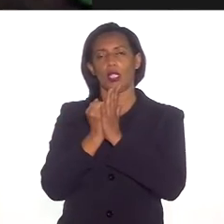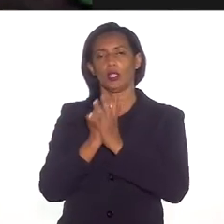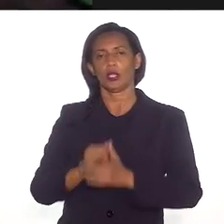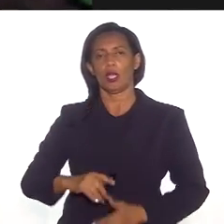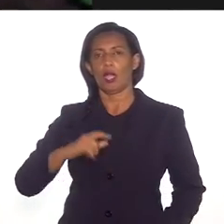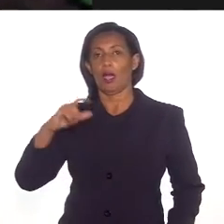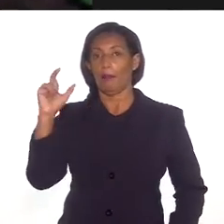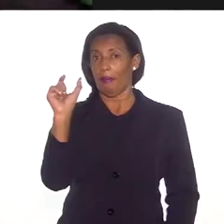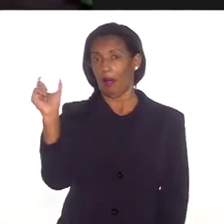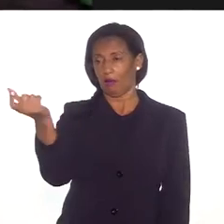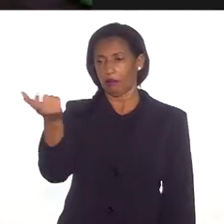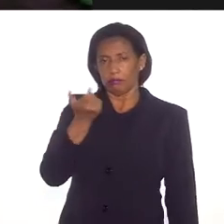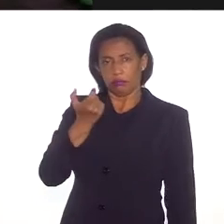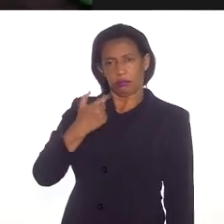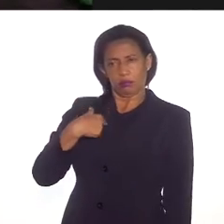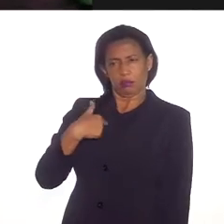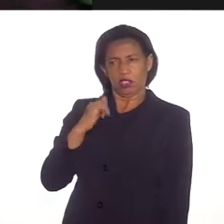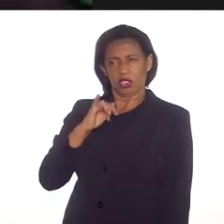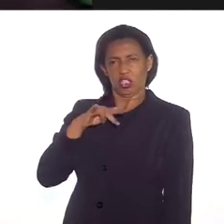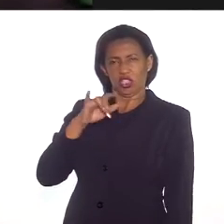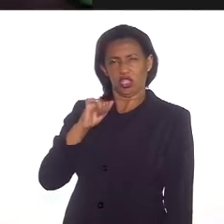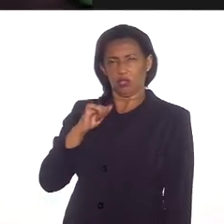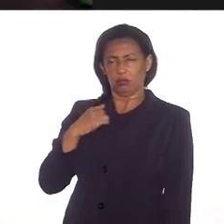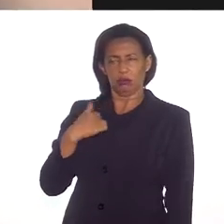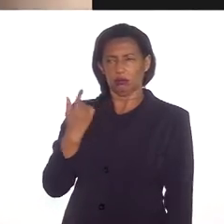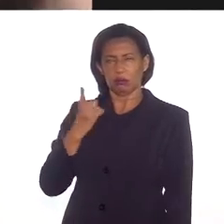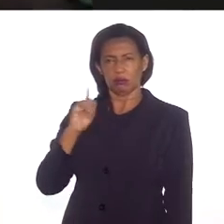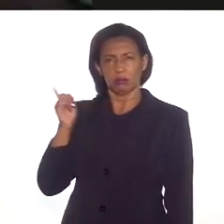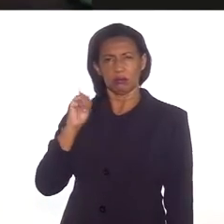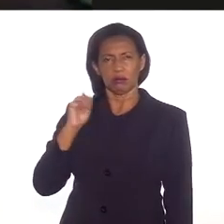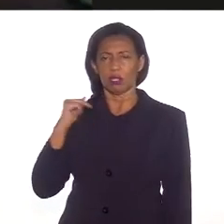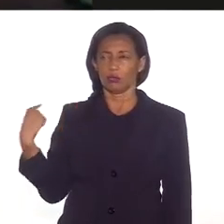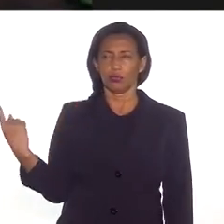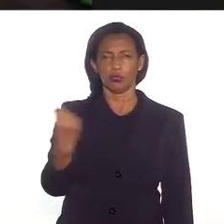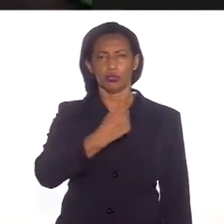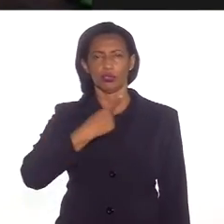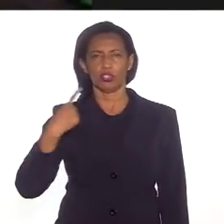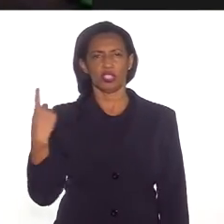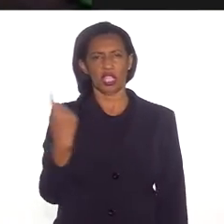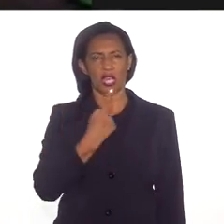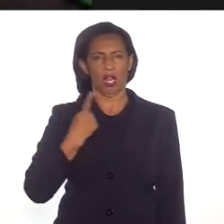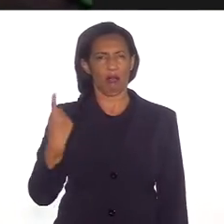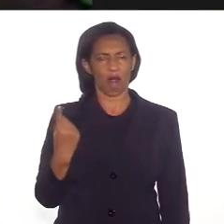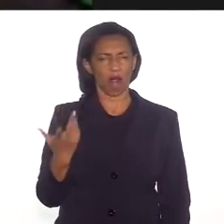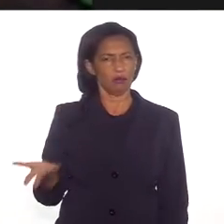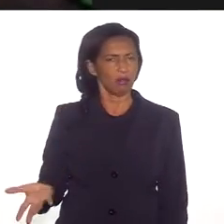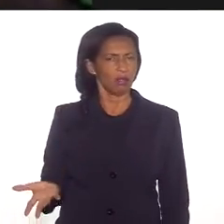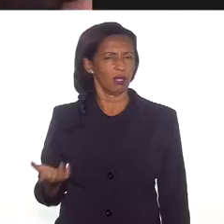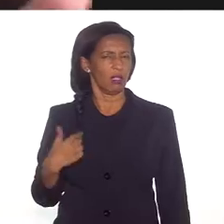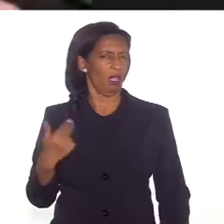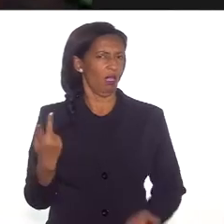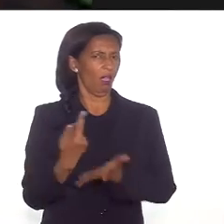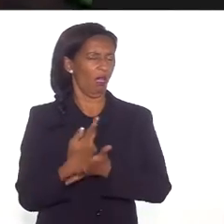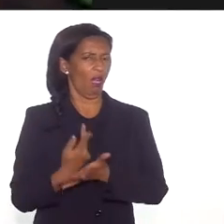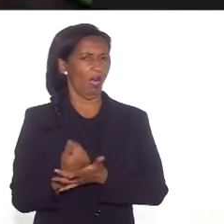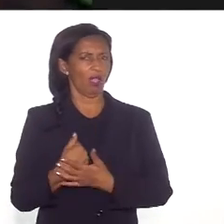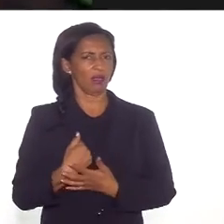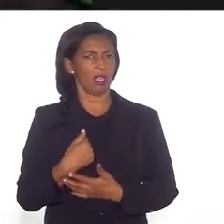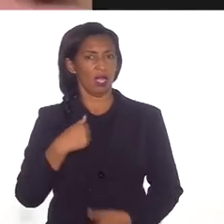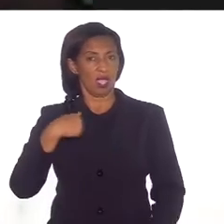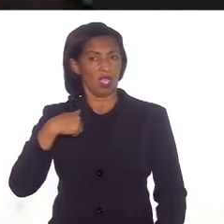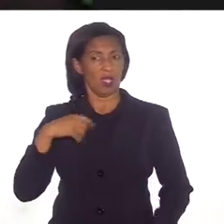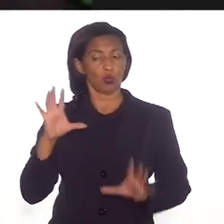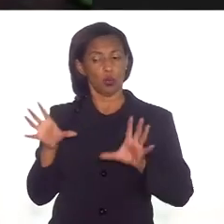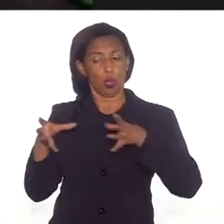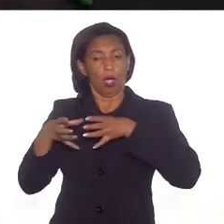índio não diz quem eu sou. Ela me coloca assim num geral, num genérico. Mas ser